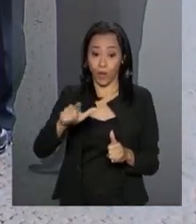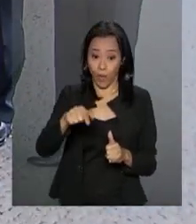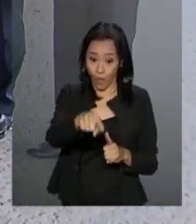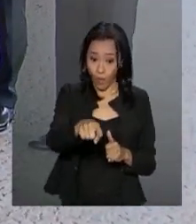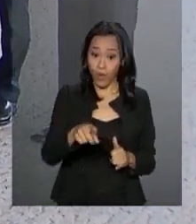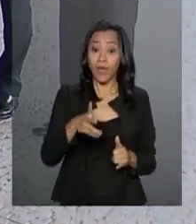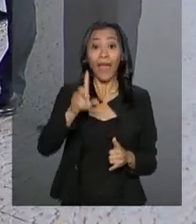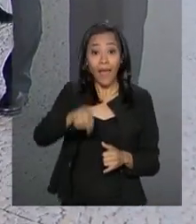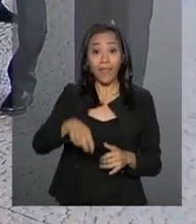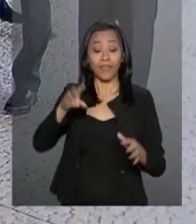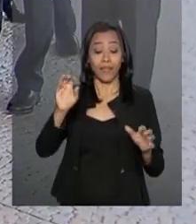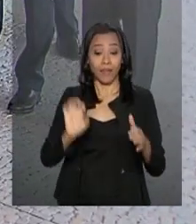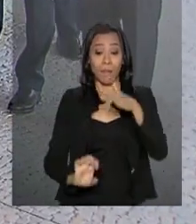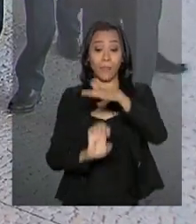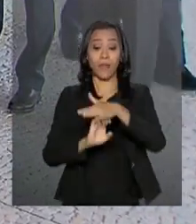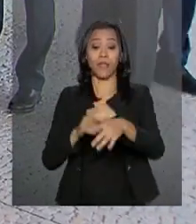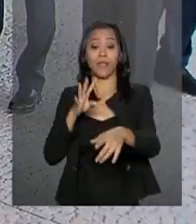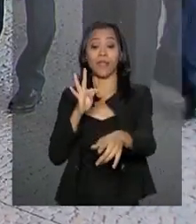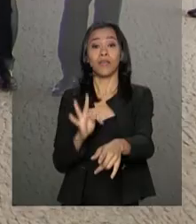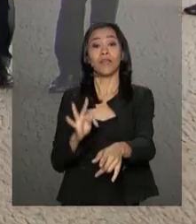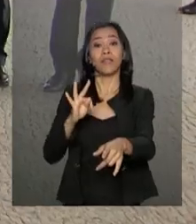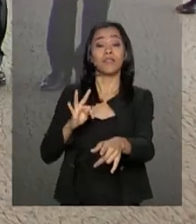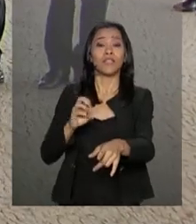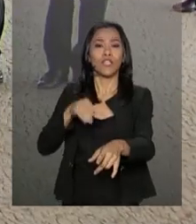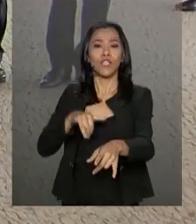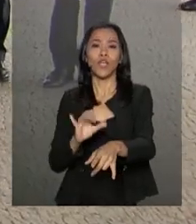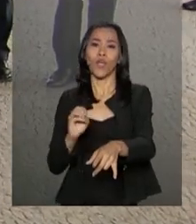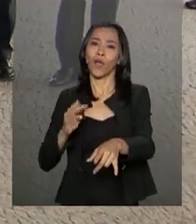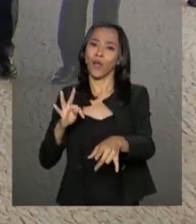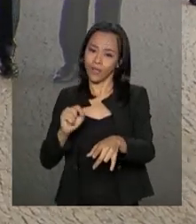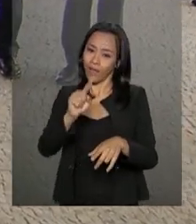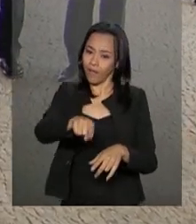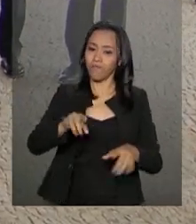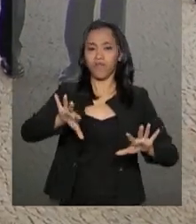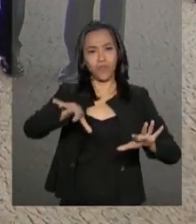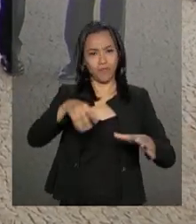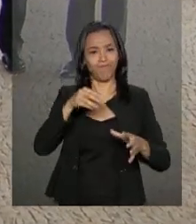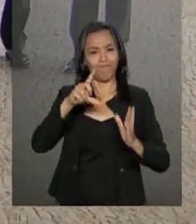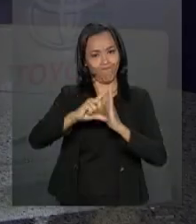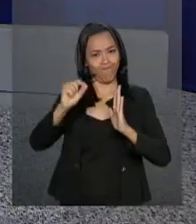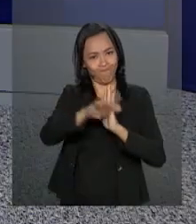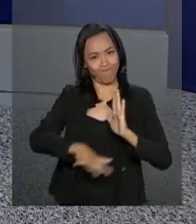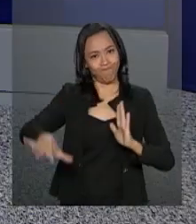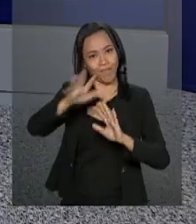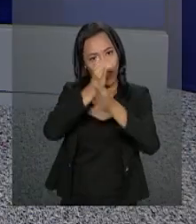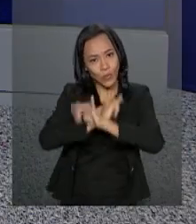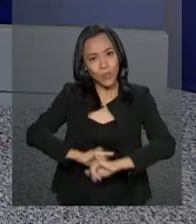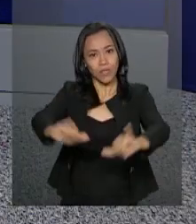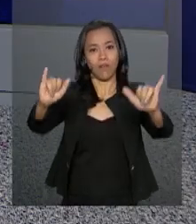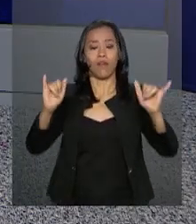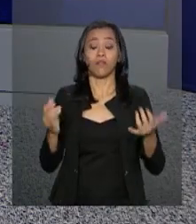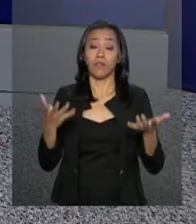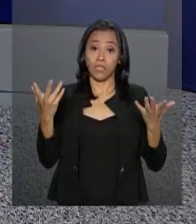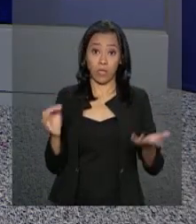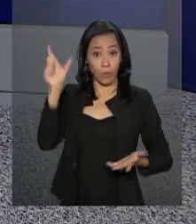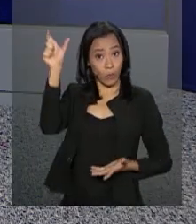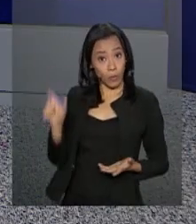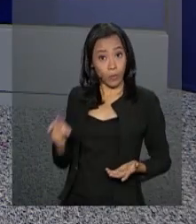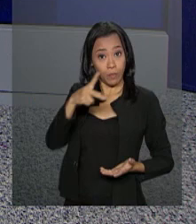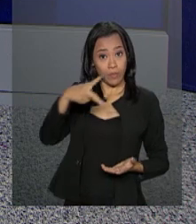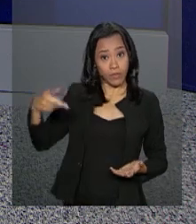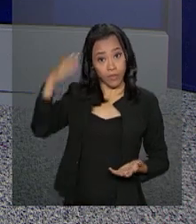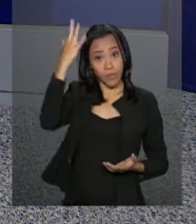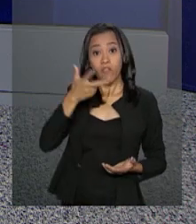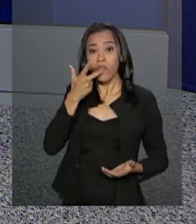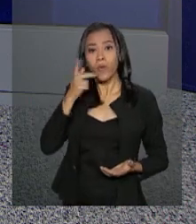O lançamento do carro contou com a participação do presidente Michel Temer no Palácio do Planalto. Para o presidente Michel Temer, isso mostra a